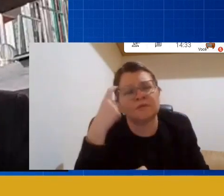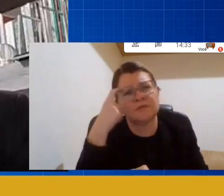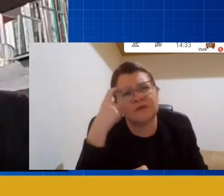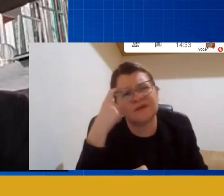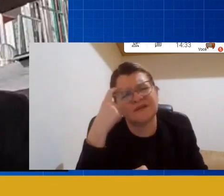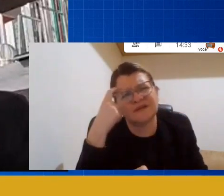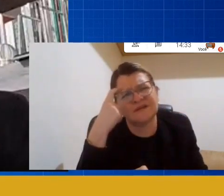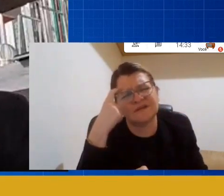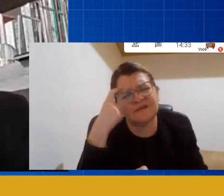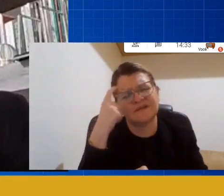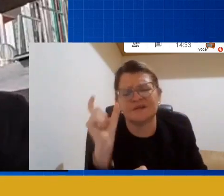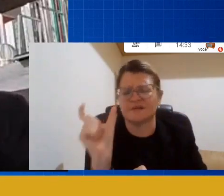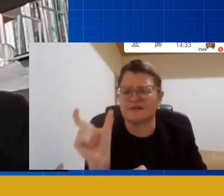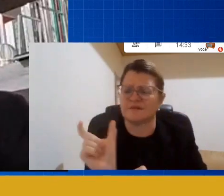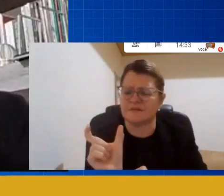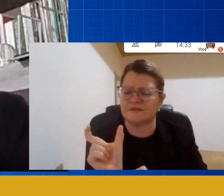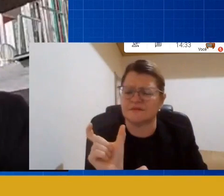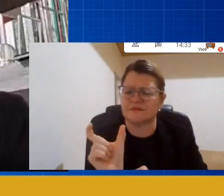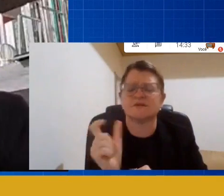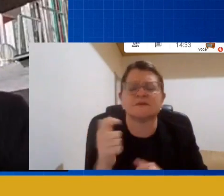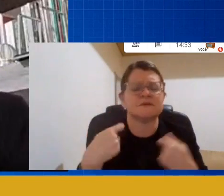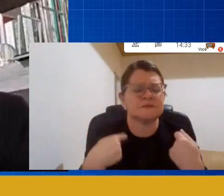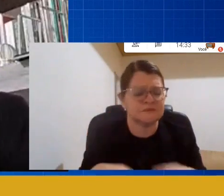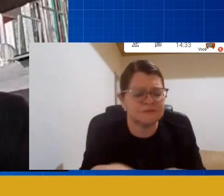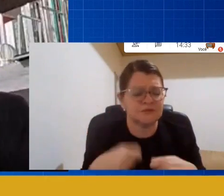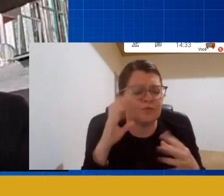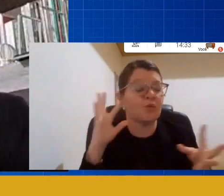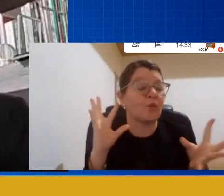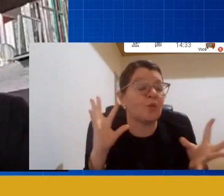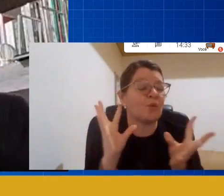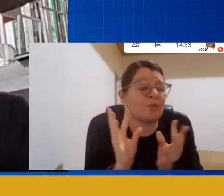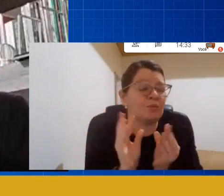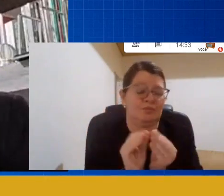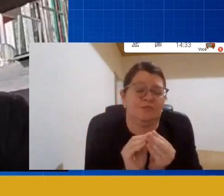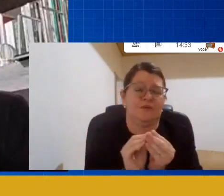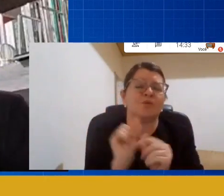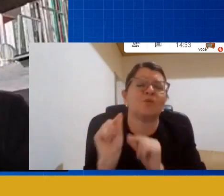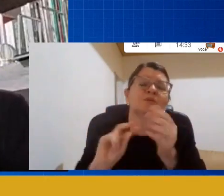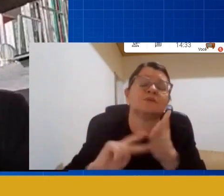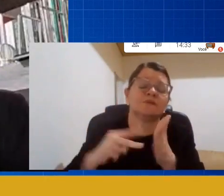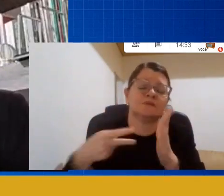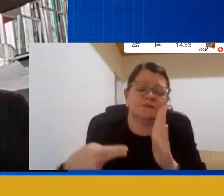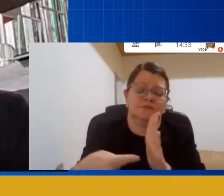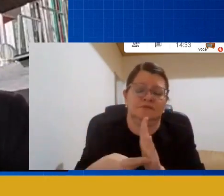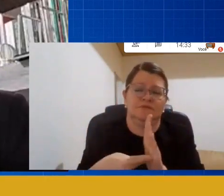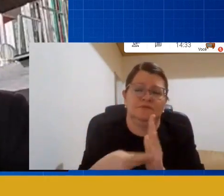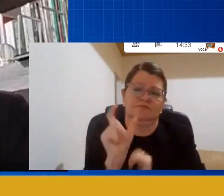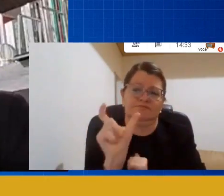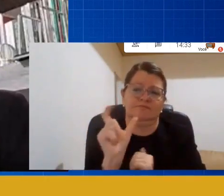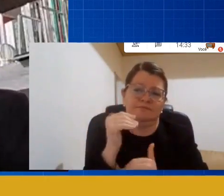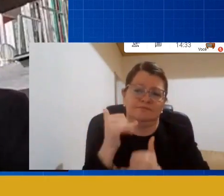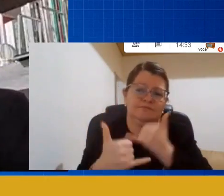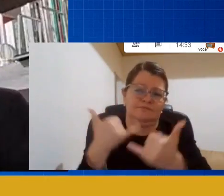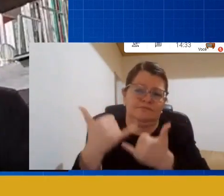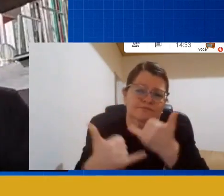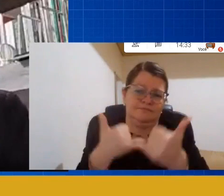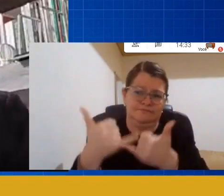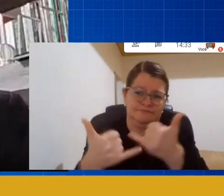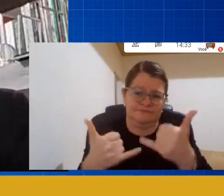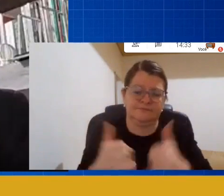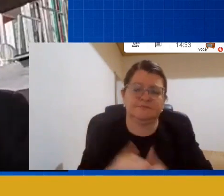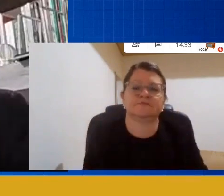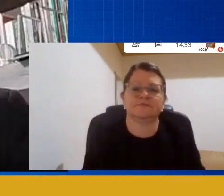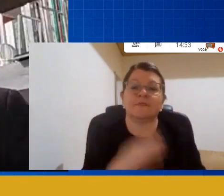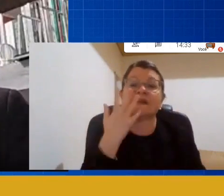reconhecer que ainda nós temos muito que evoluir na ideia do que é brincar na educação infantil uma